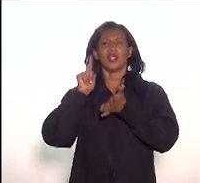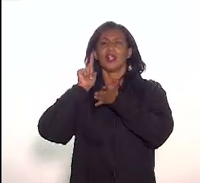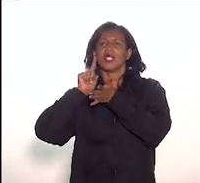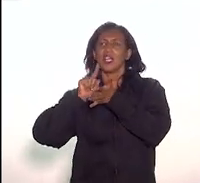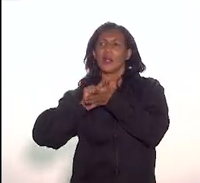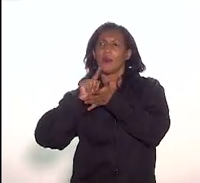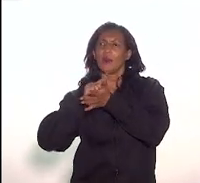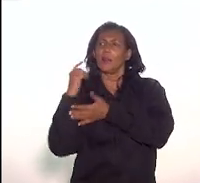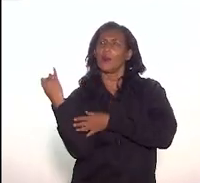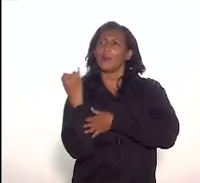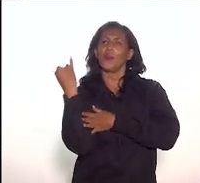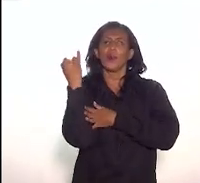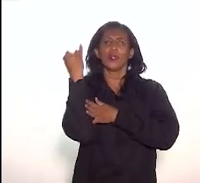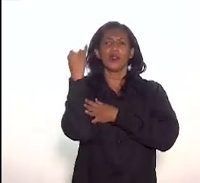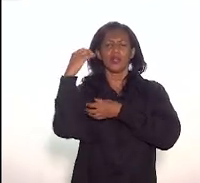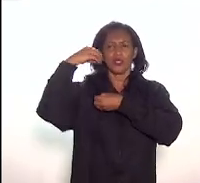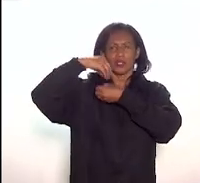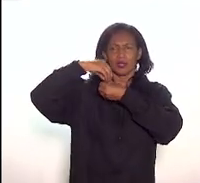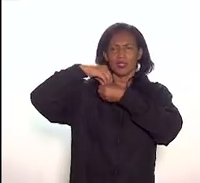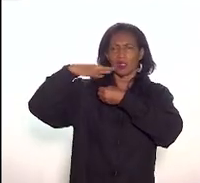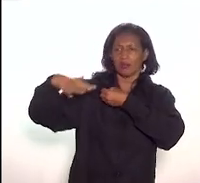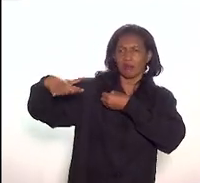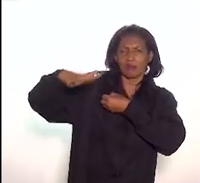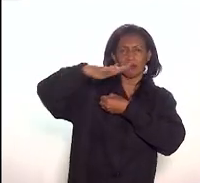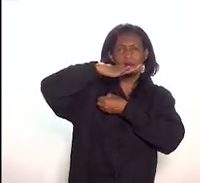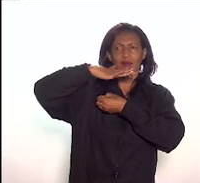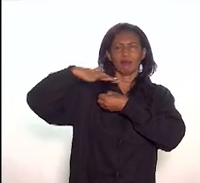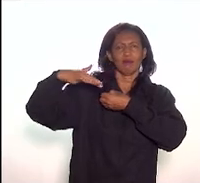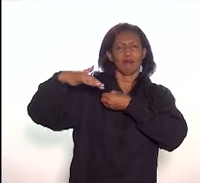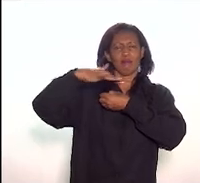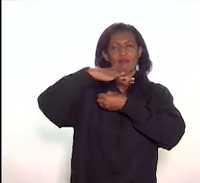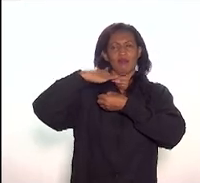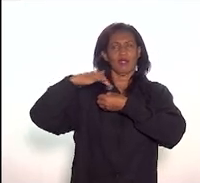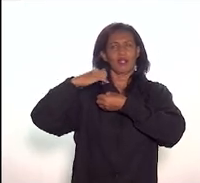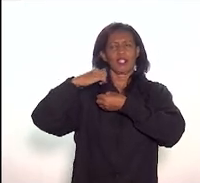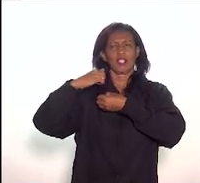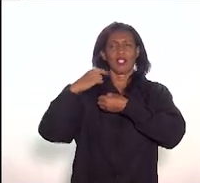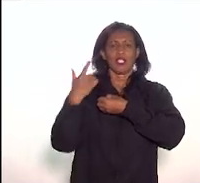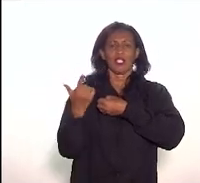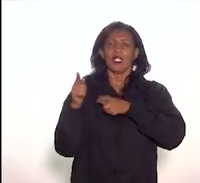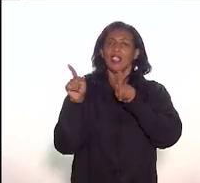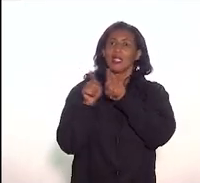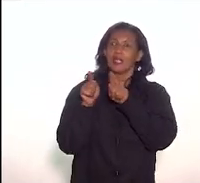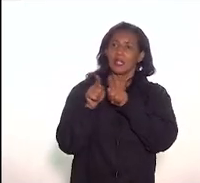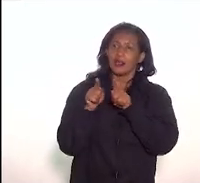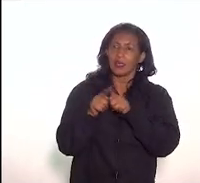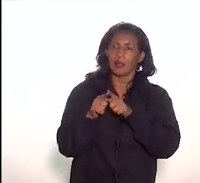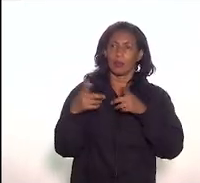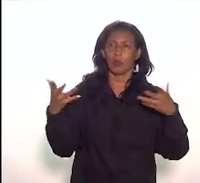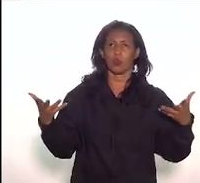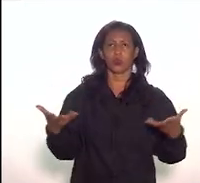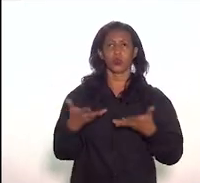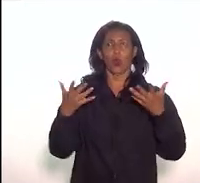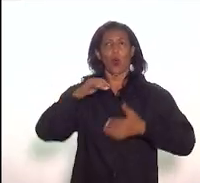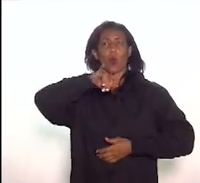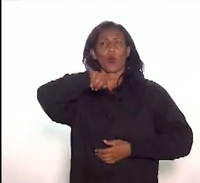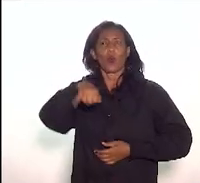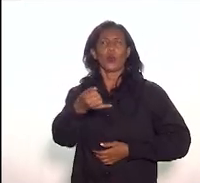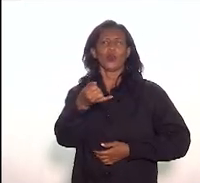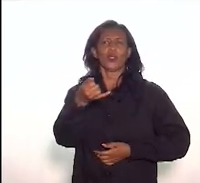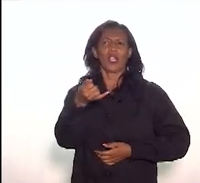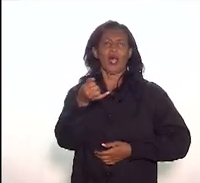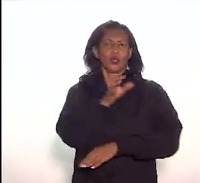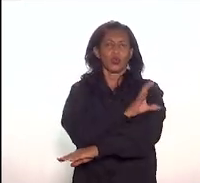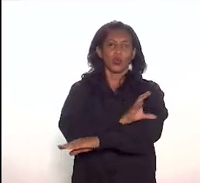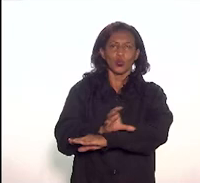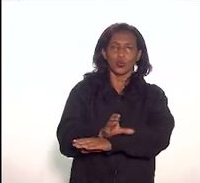desenvolvimento local, na construção da cidadania e também como dinamizador de oportunidades culturais e